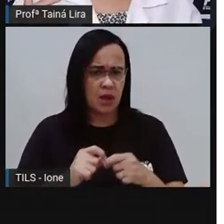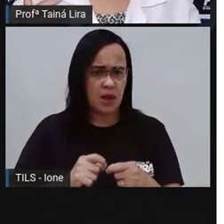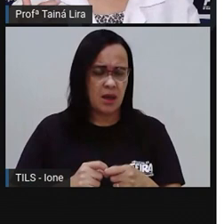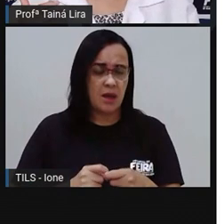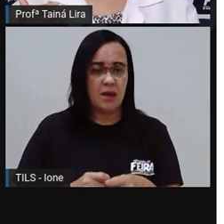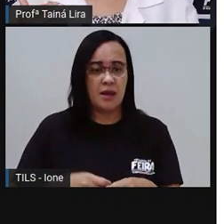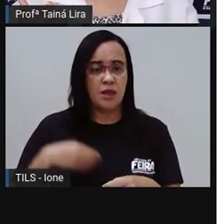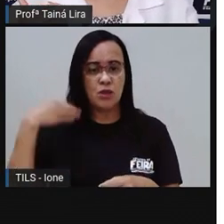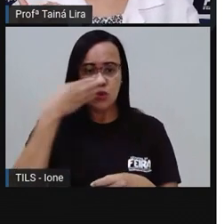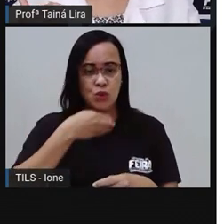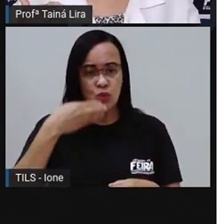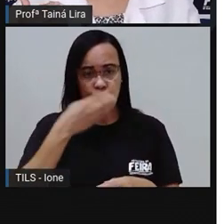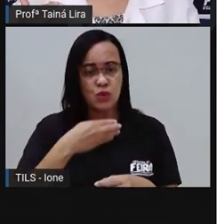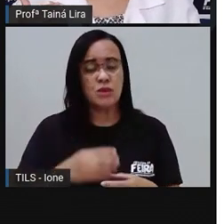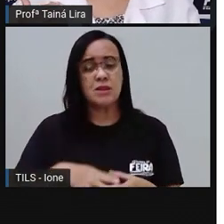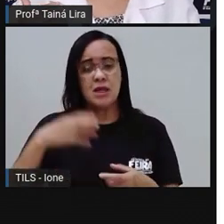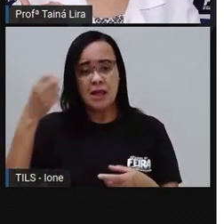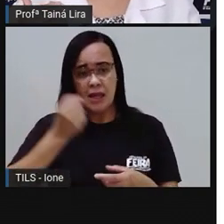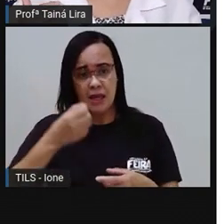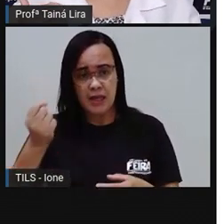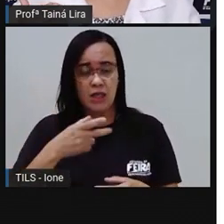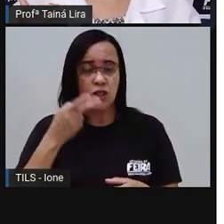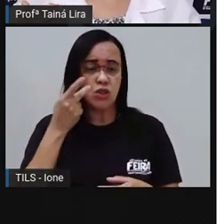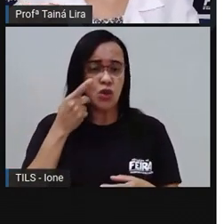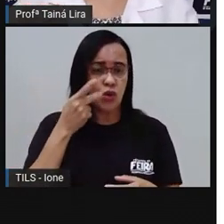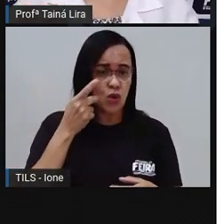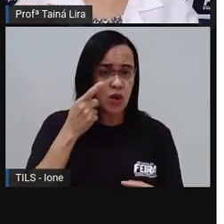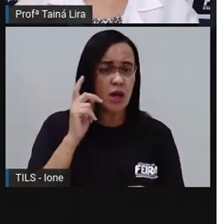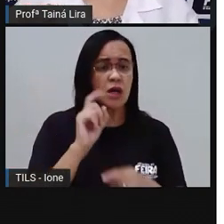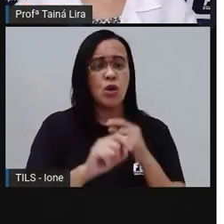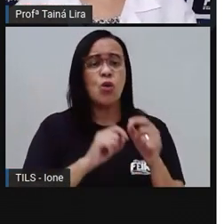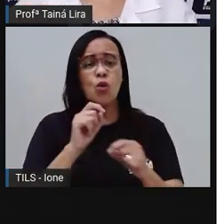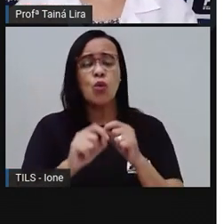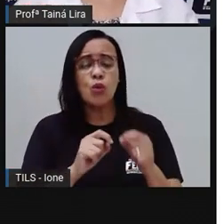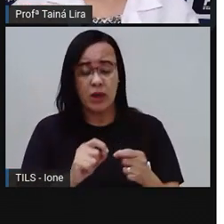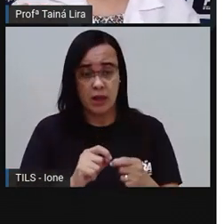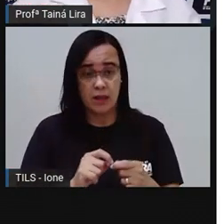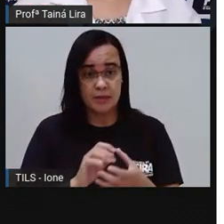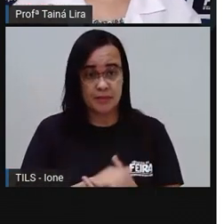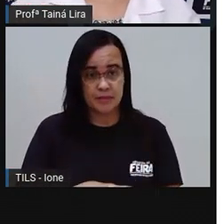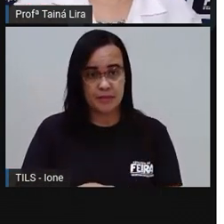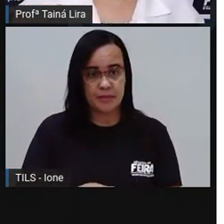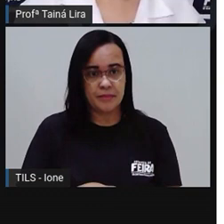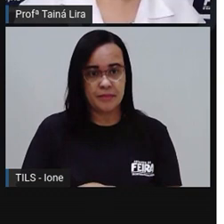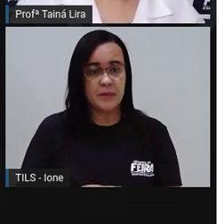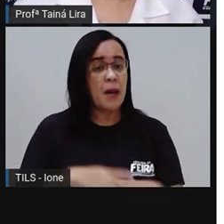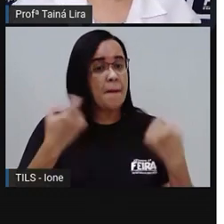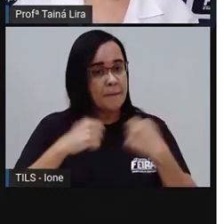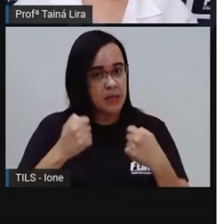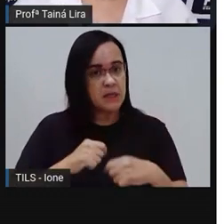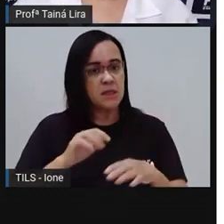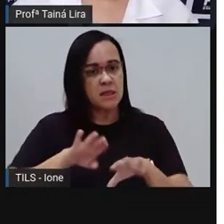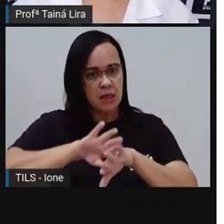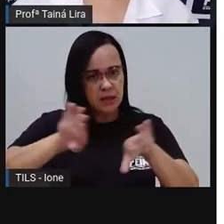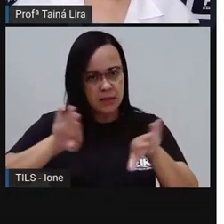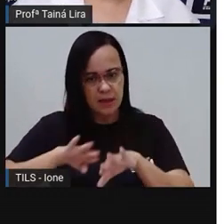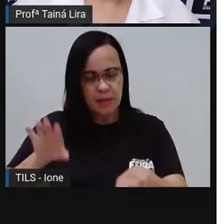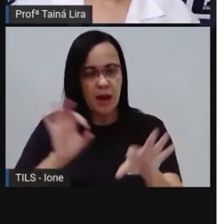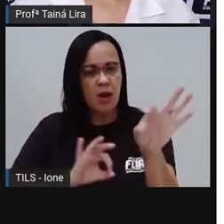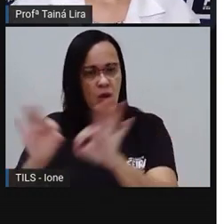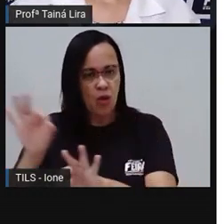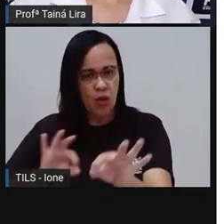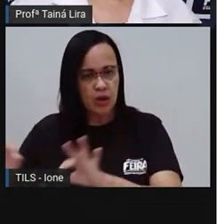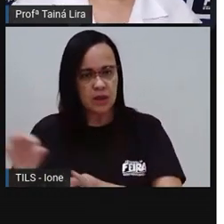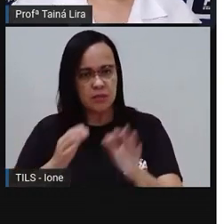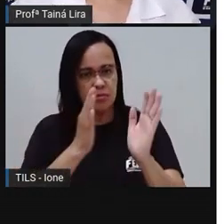De chocolate em pó Chocolatado em pó Então você vai ter que Deixar tudo separadinho Tá bom?